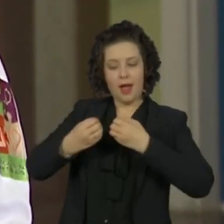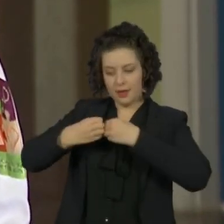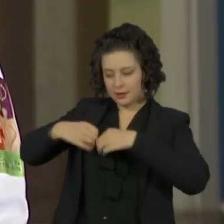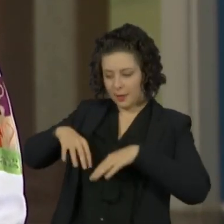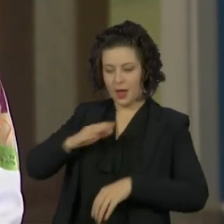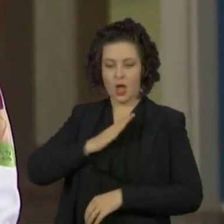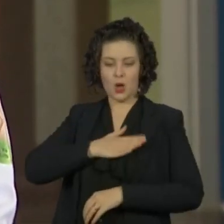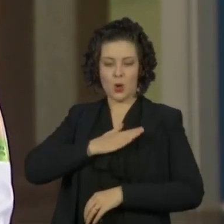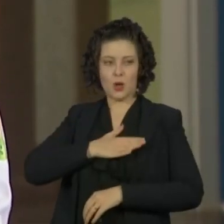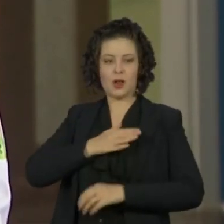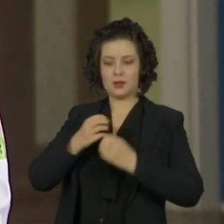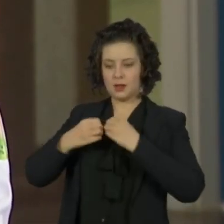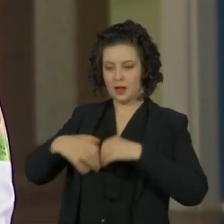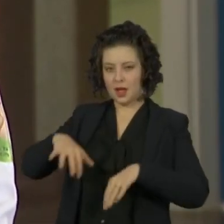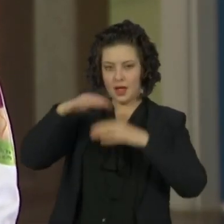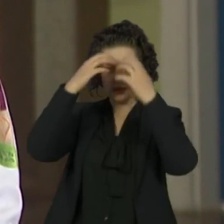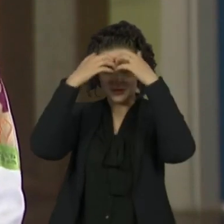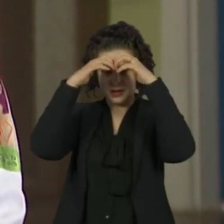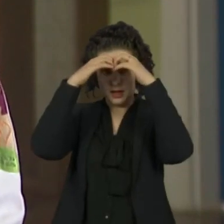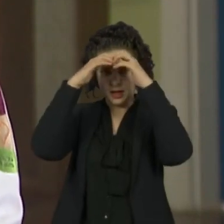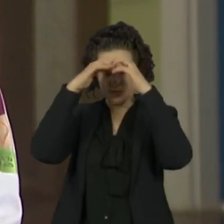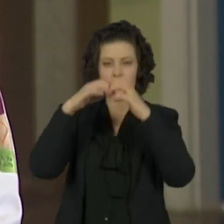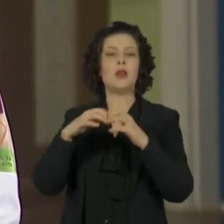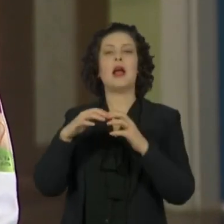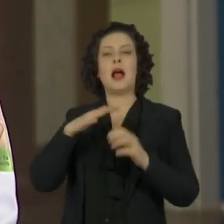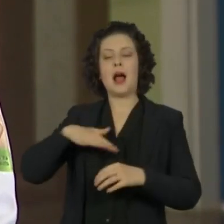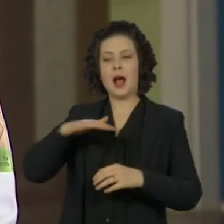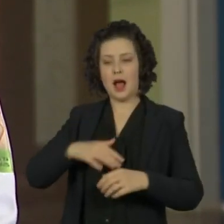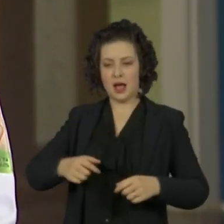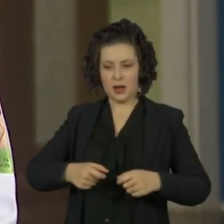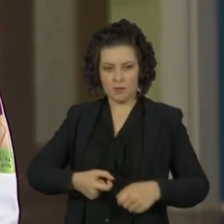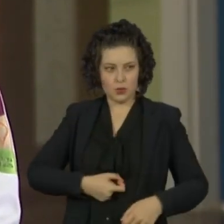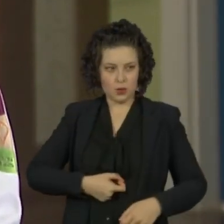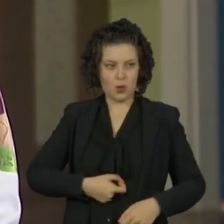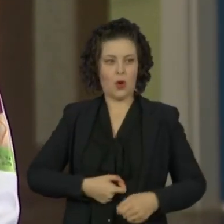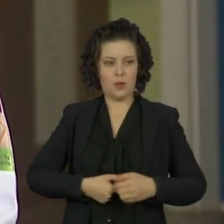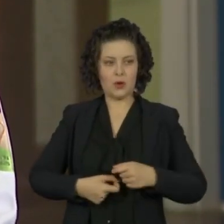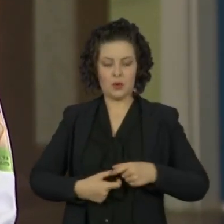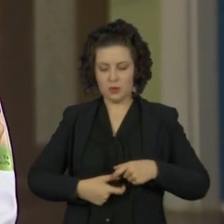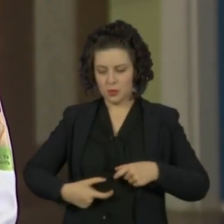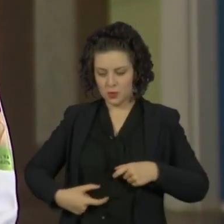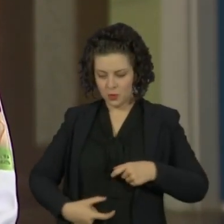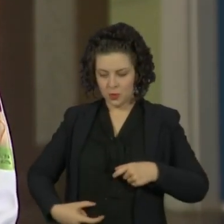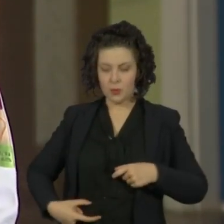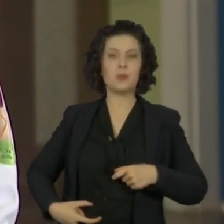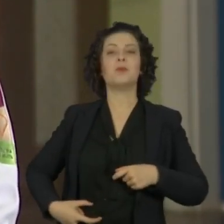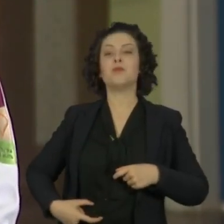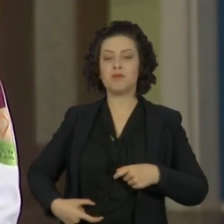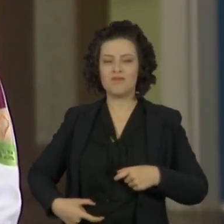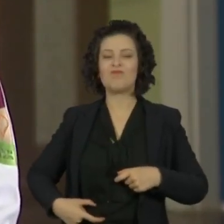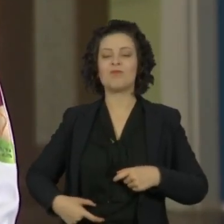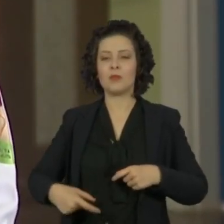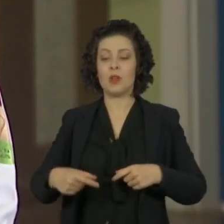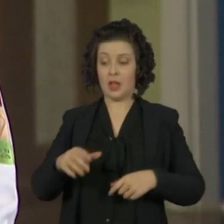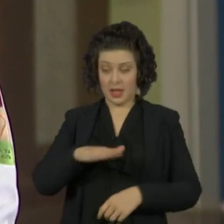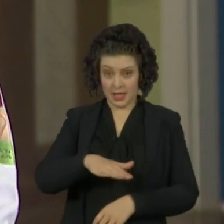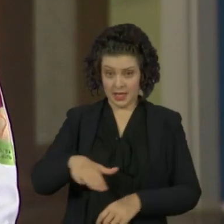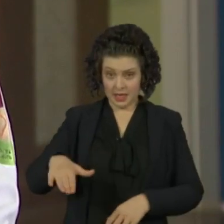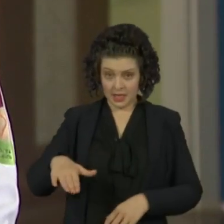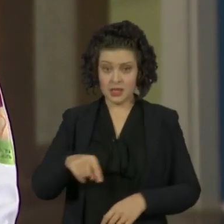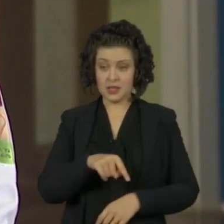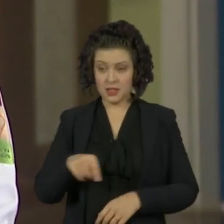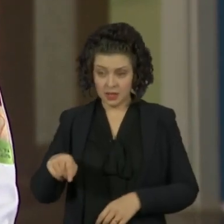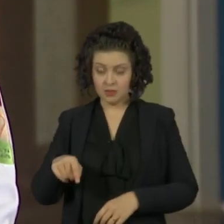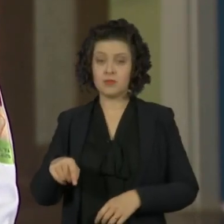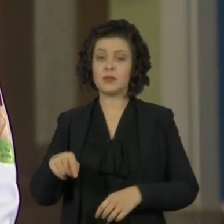coração, cérebro, a parte gastrointestinal, dando alguns sintomas, em crianças que